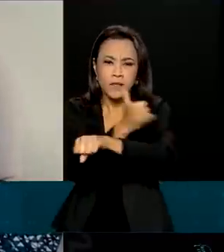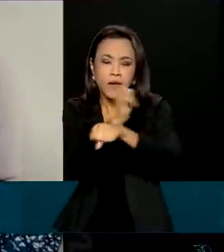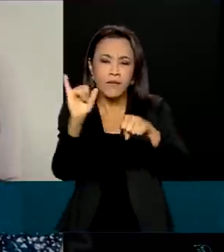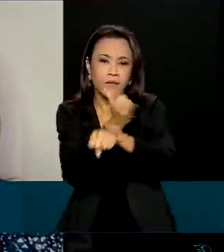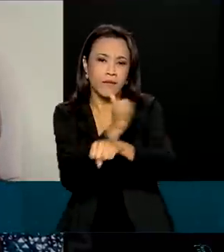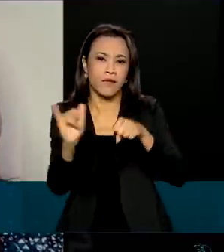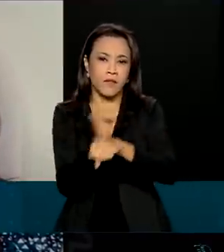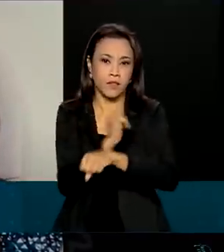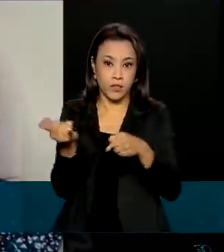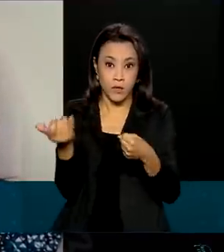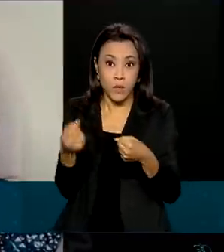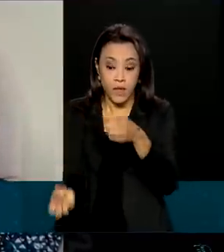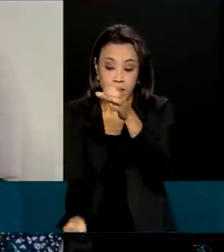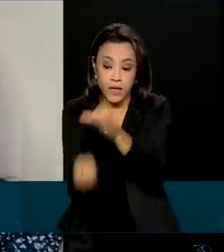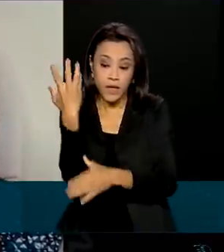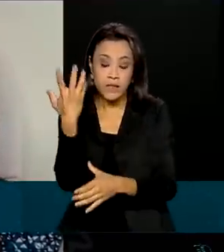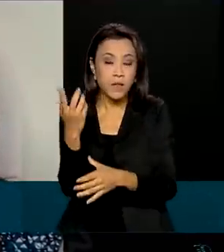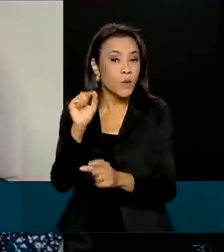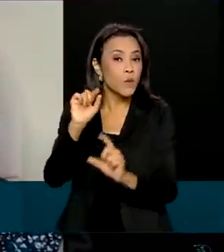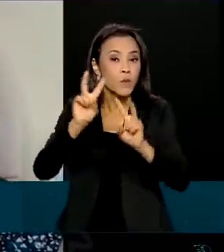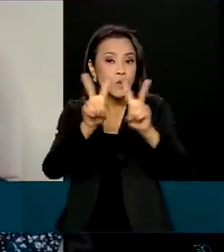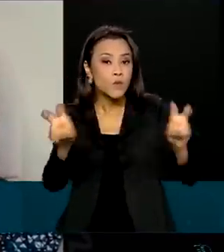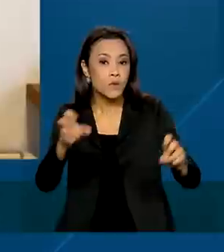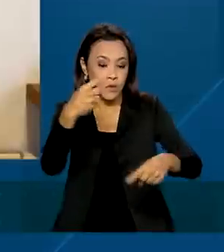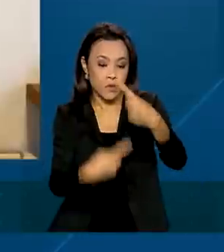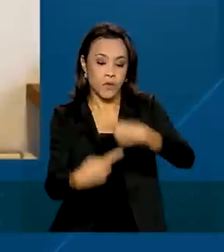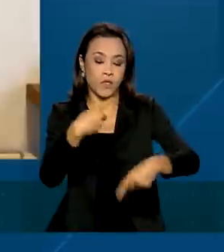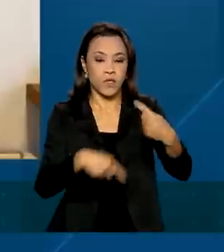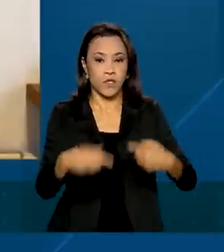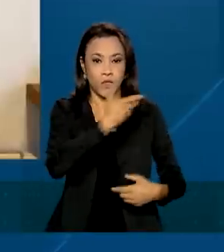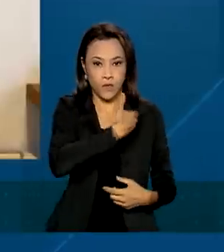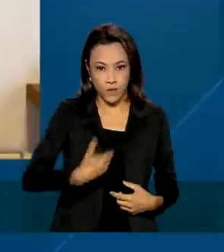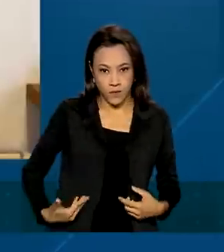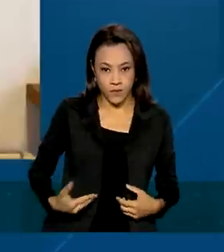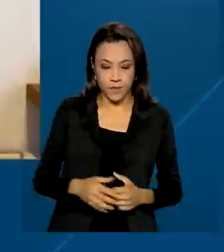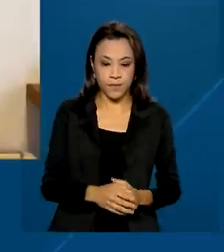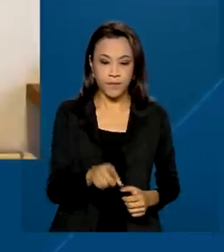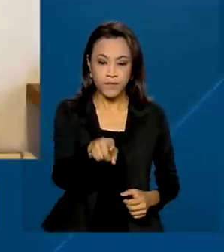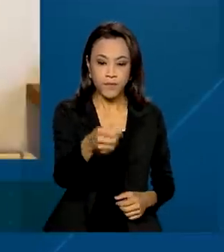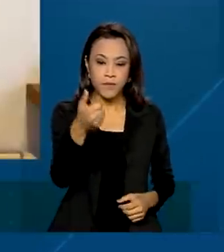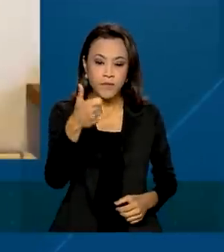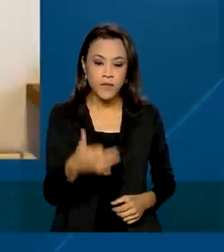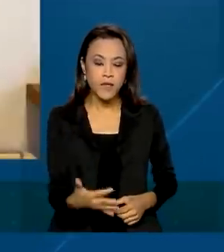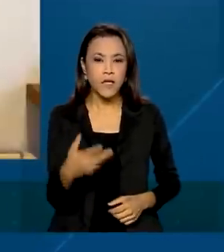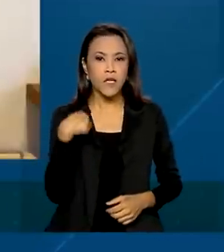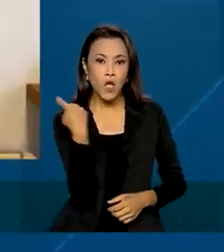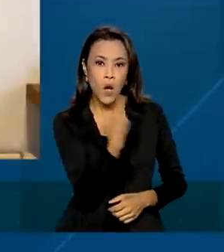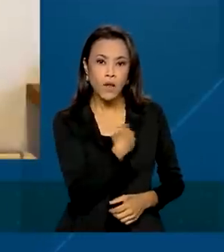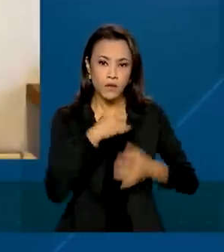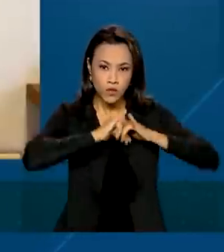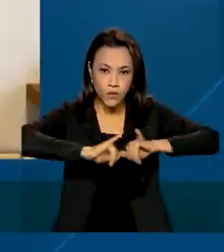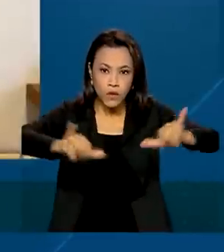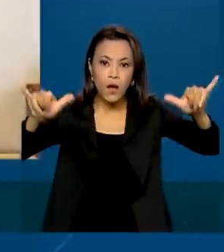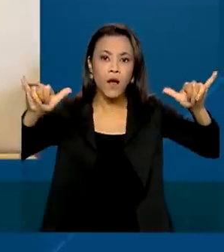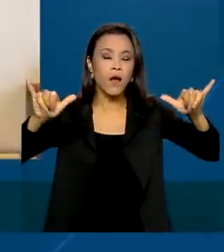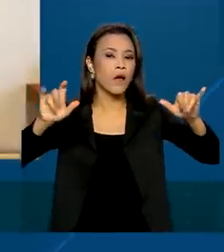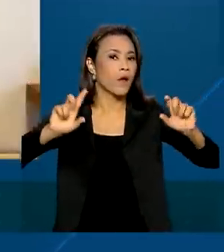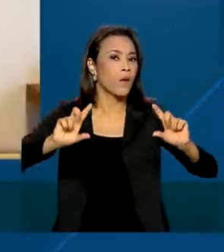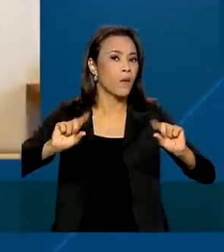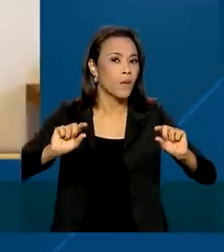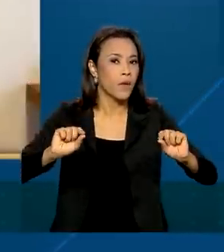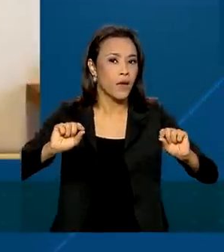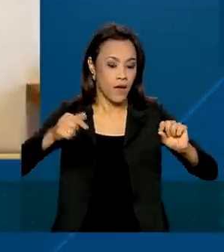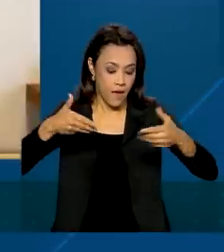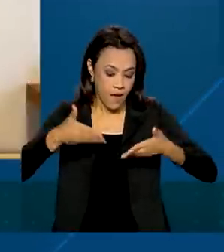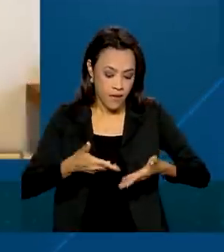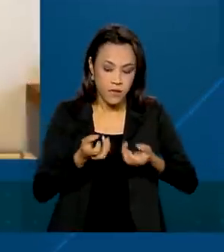fundamentais na criação de políticas públicas. Quanto mais a gente conseguir tornar público ou publicizáveis esses